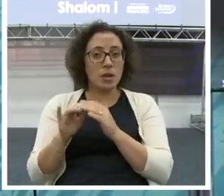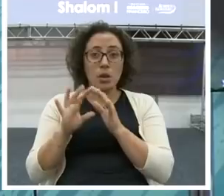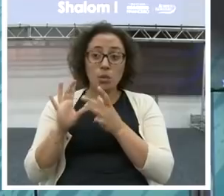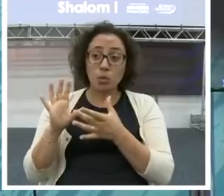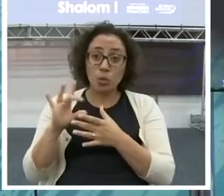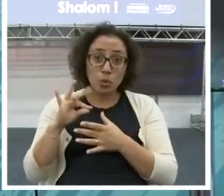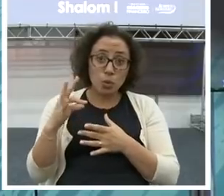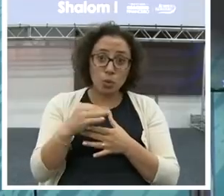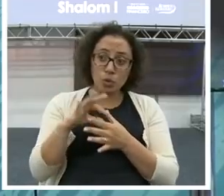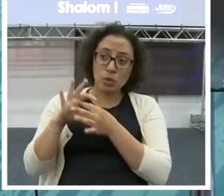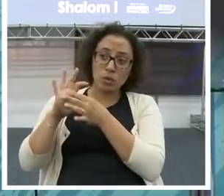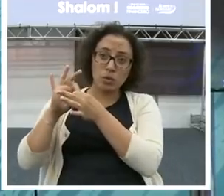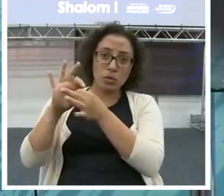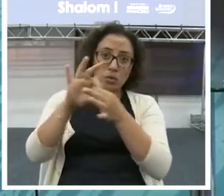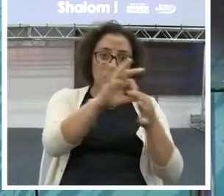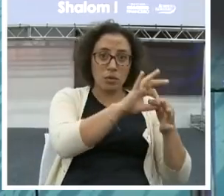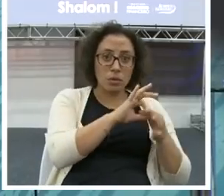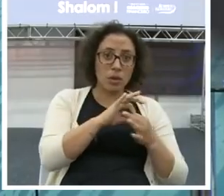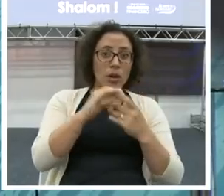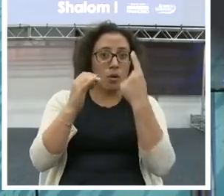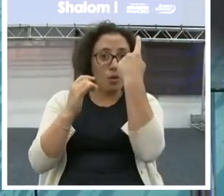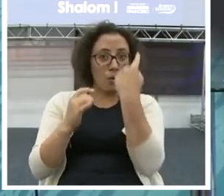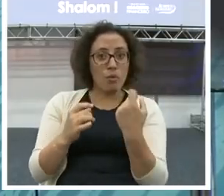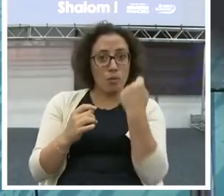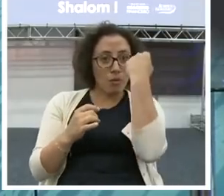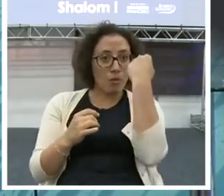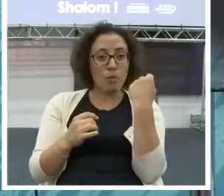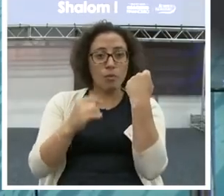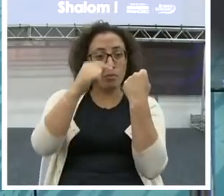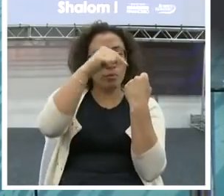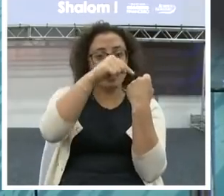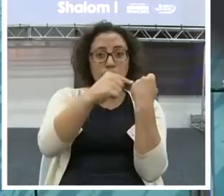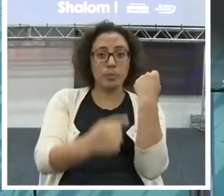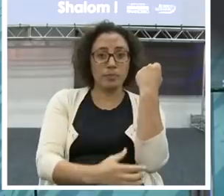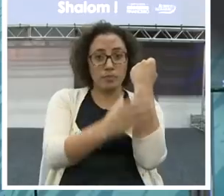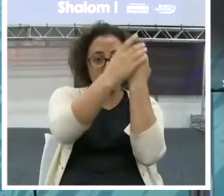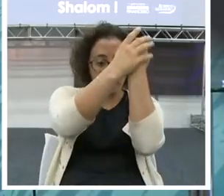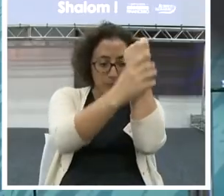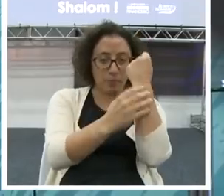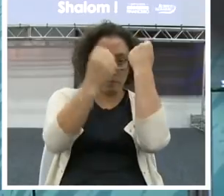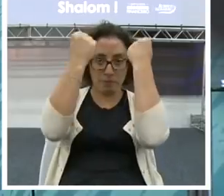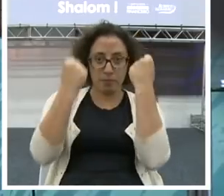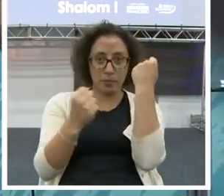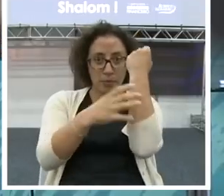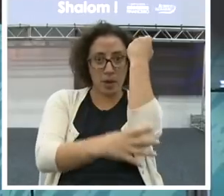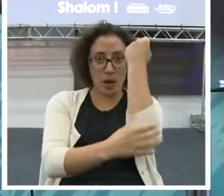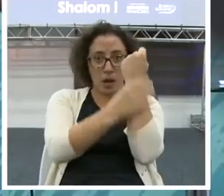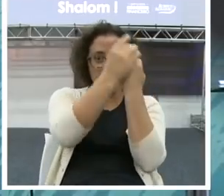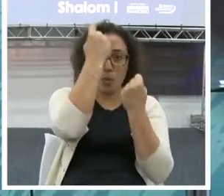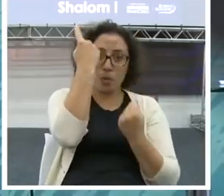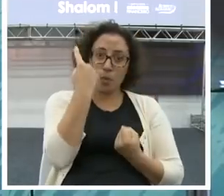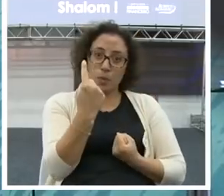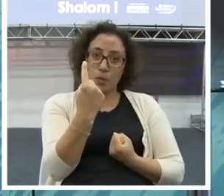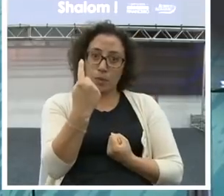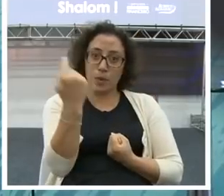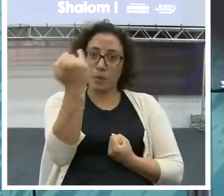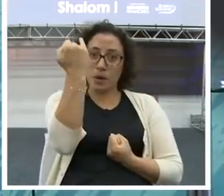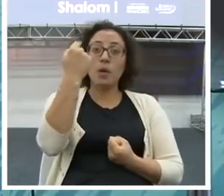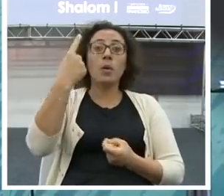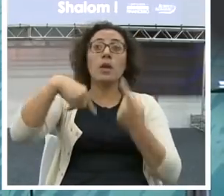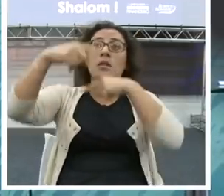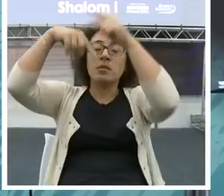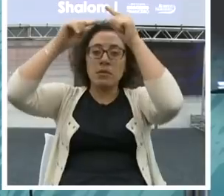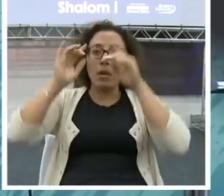está ligado num único pilar. Crescimento, desenvolvimento e riqueza humana. Então, todas as atividades